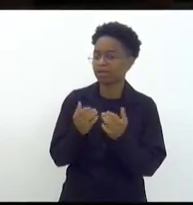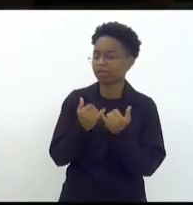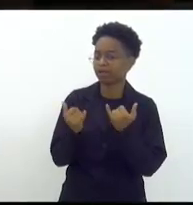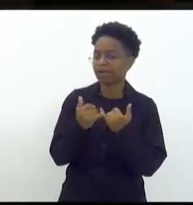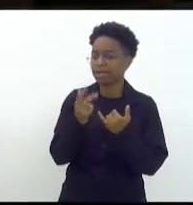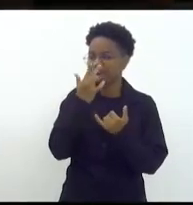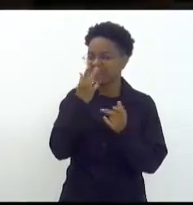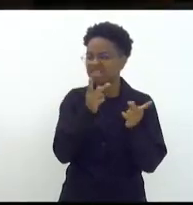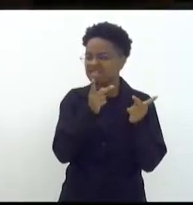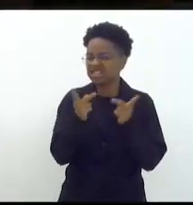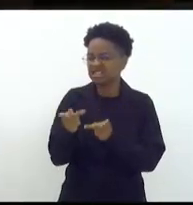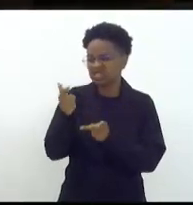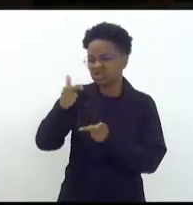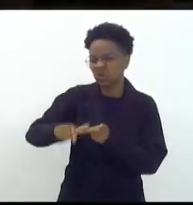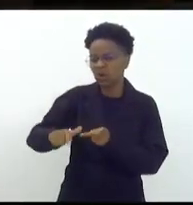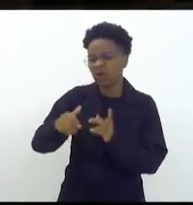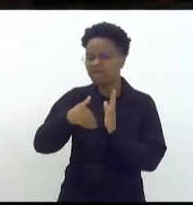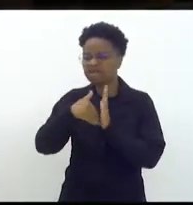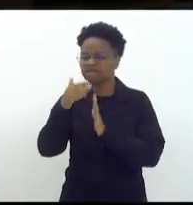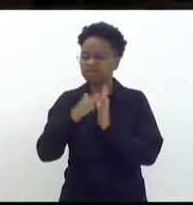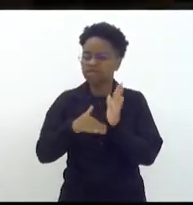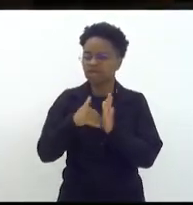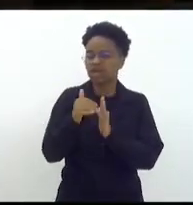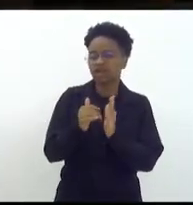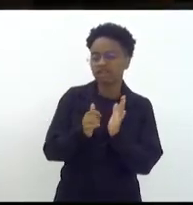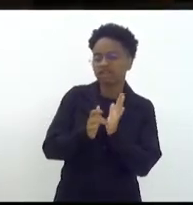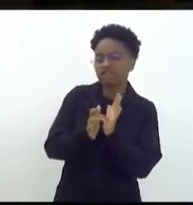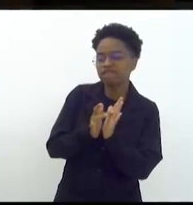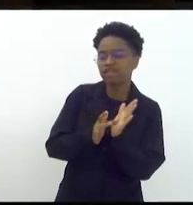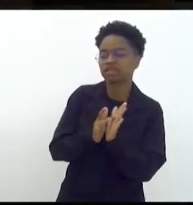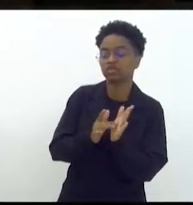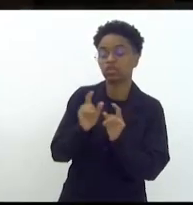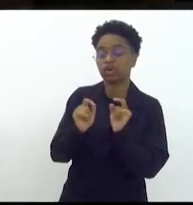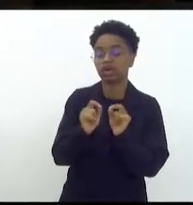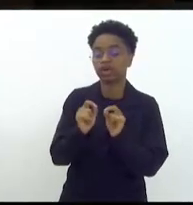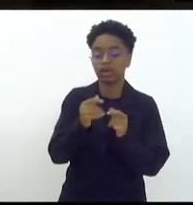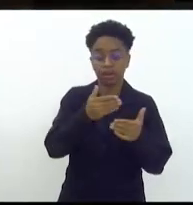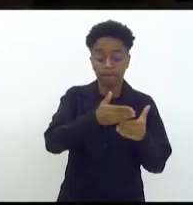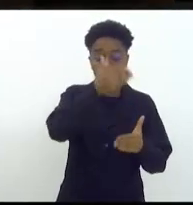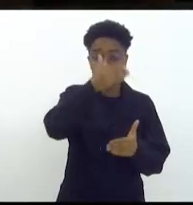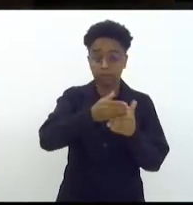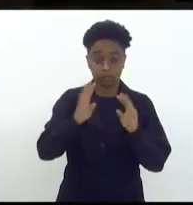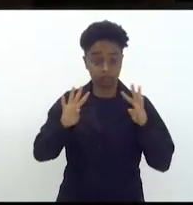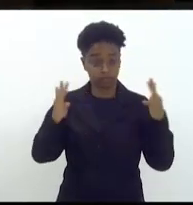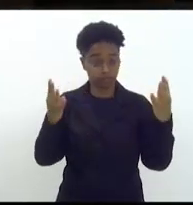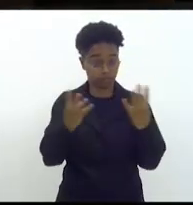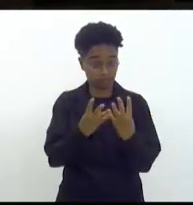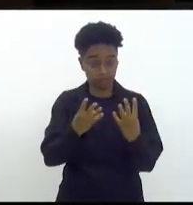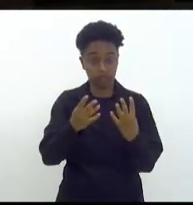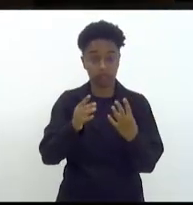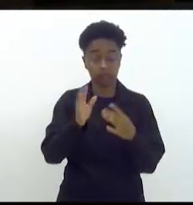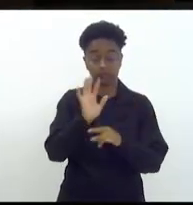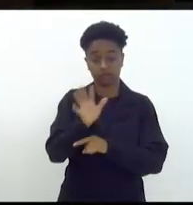revisitação num verniz quase até dizendo que vai murar a maré de novo ou seja